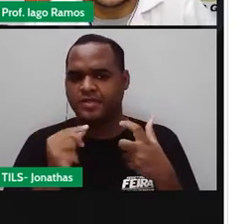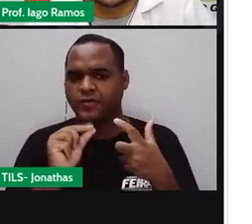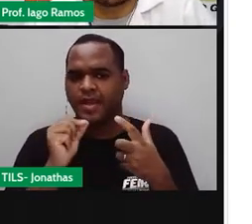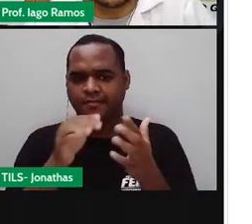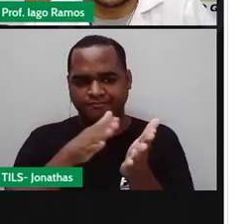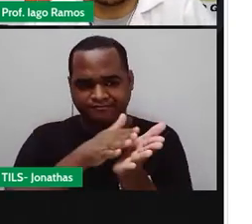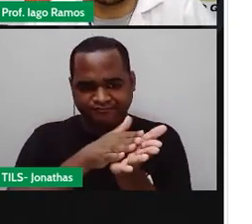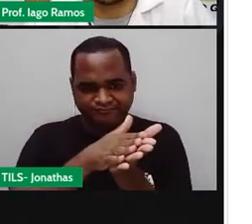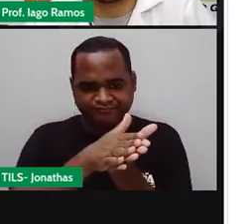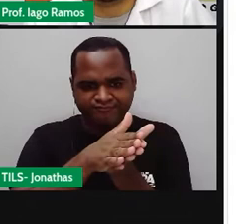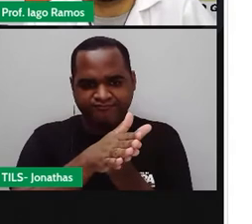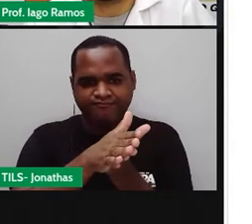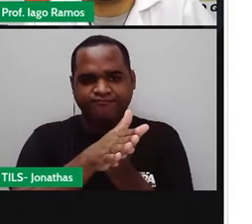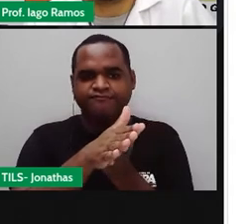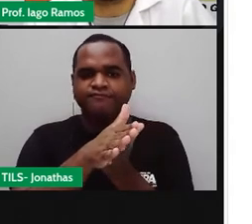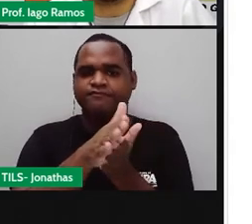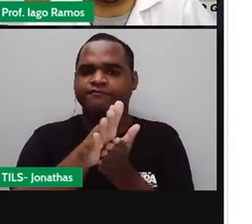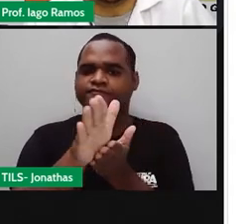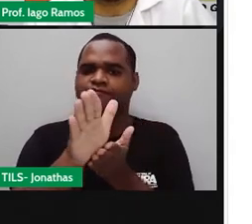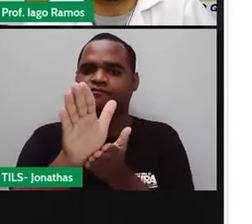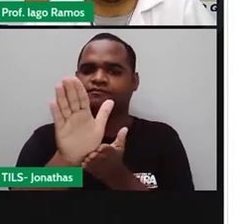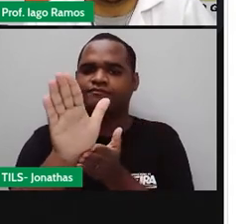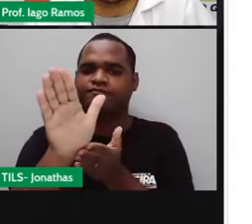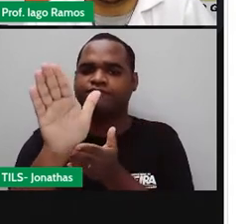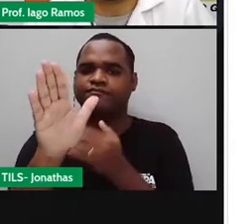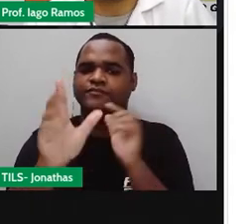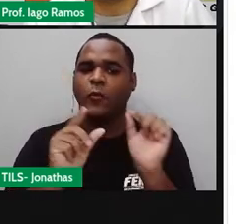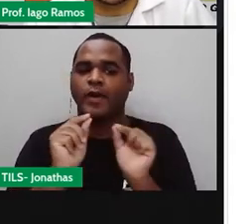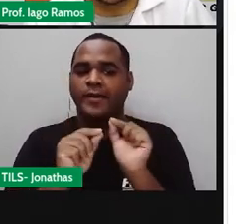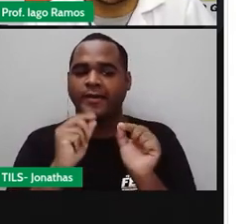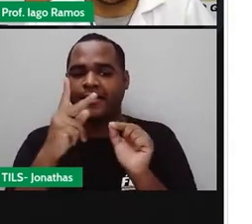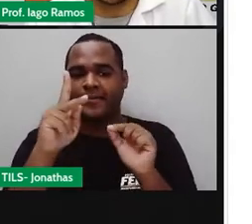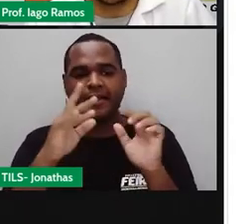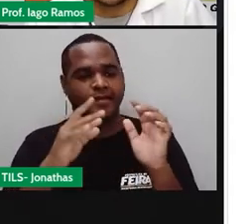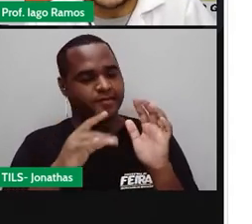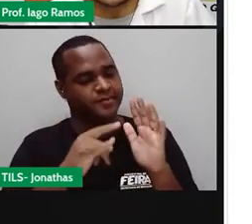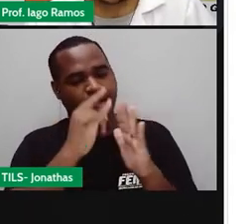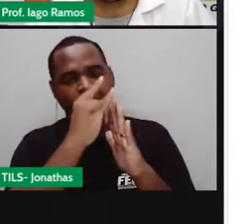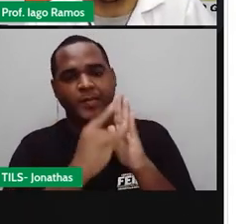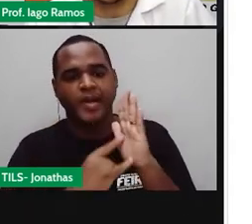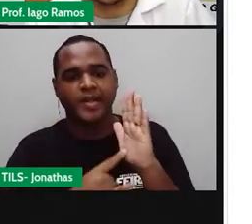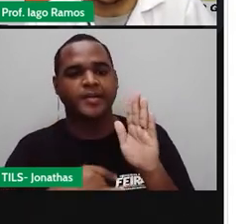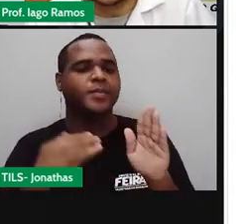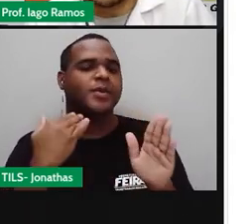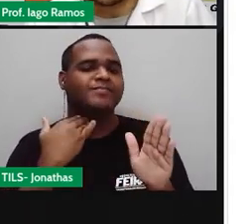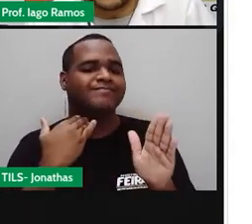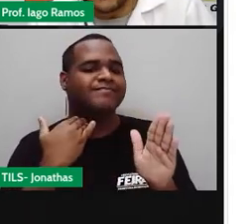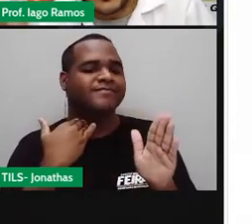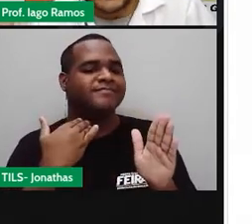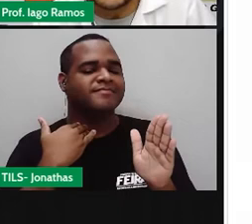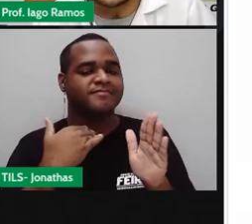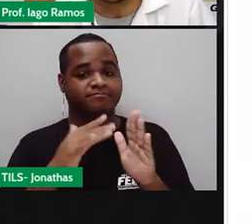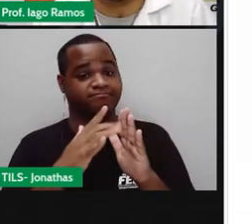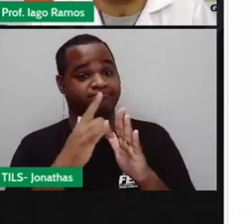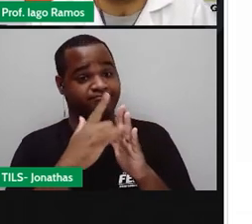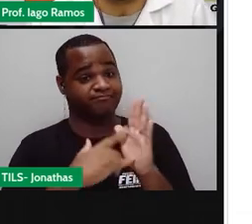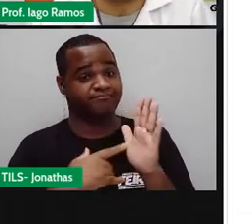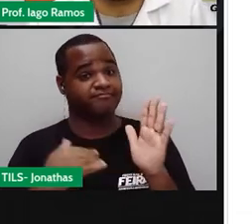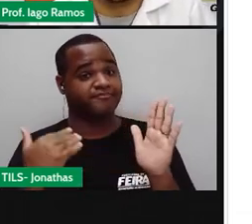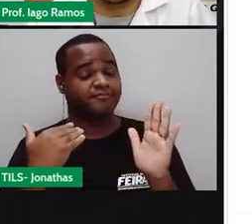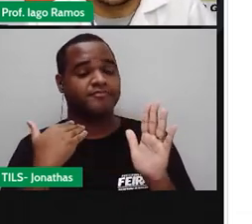um pedacinho de papel como esse. Esse é o extrato bancário. Ele é um documento